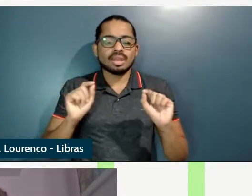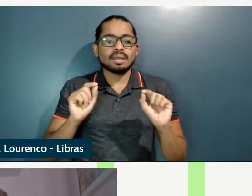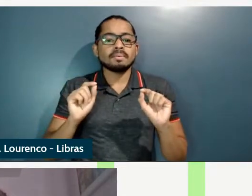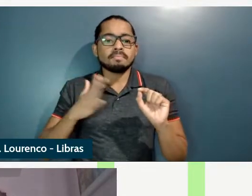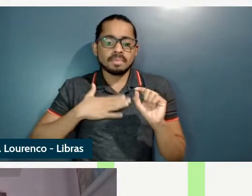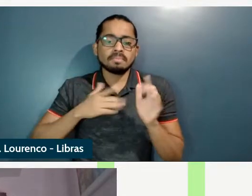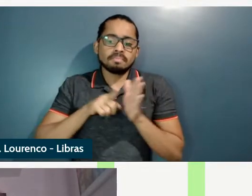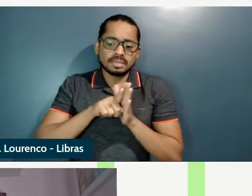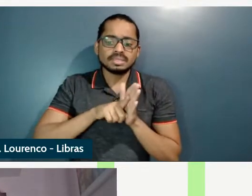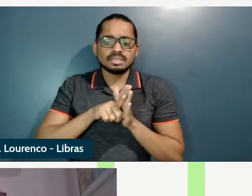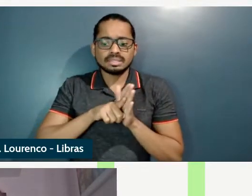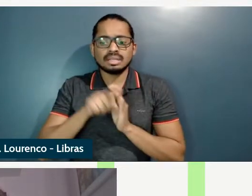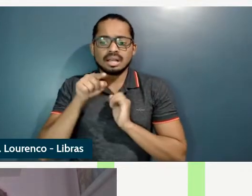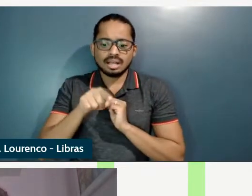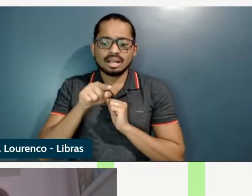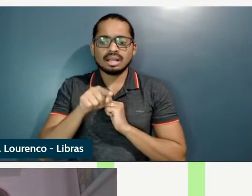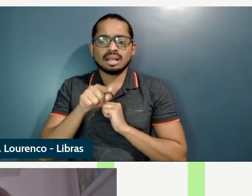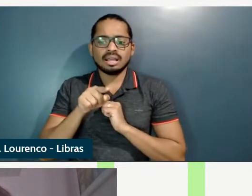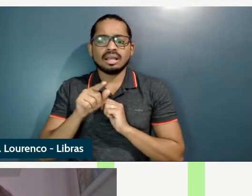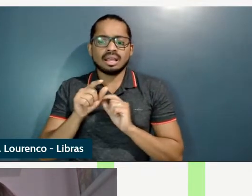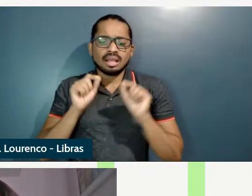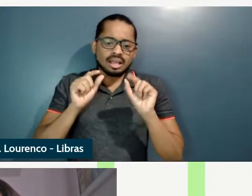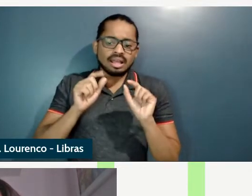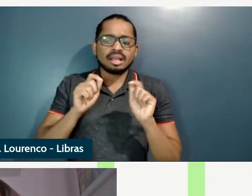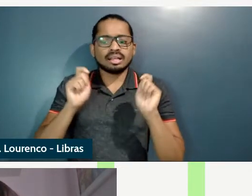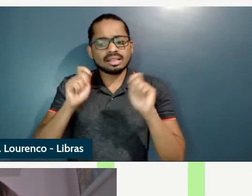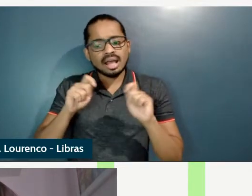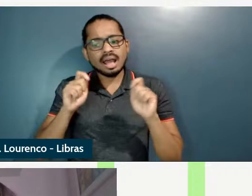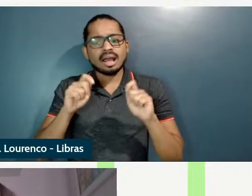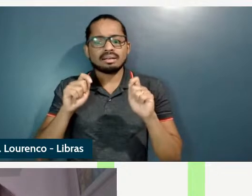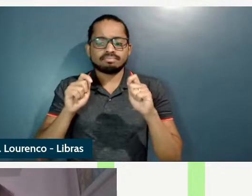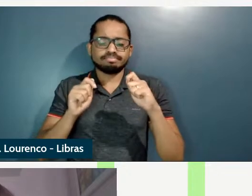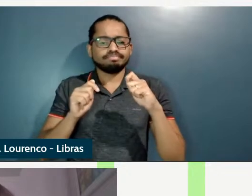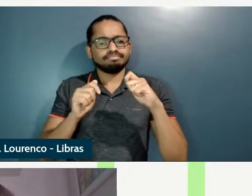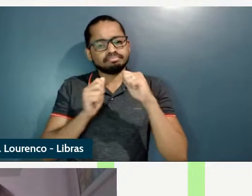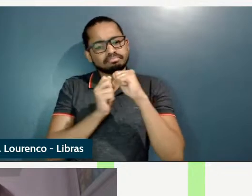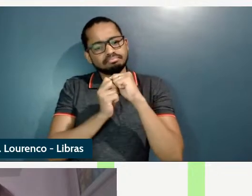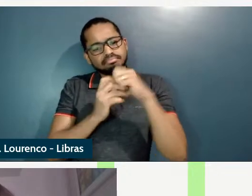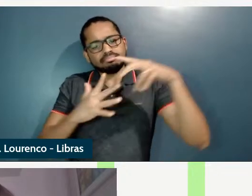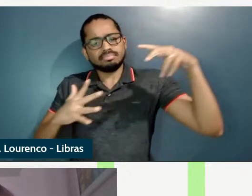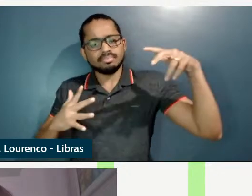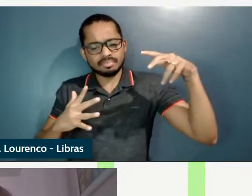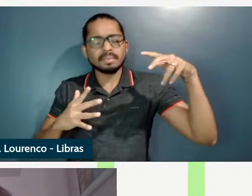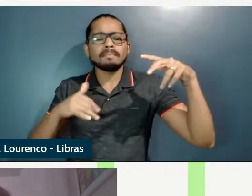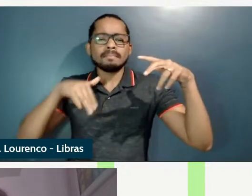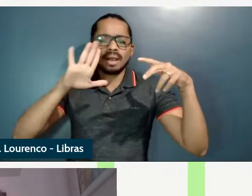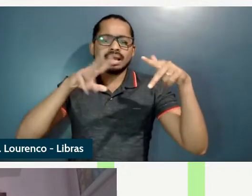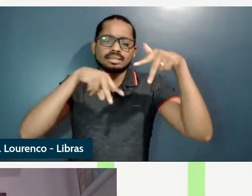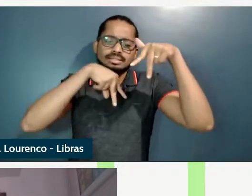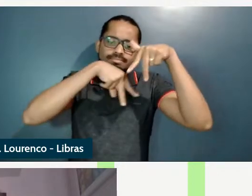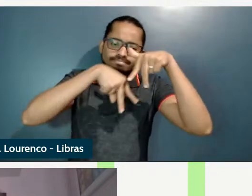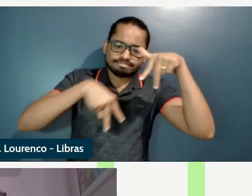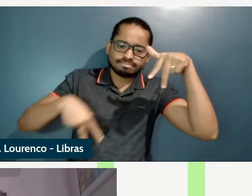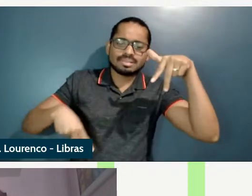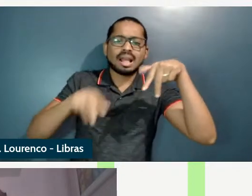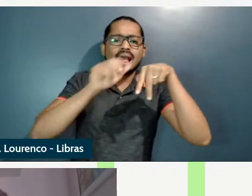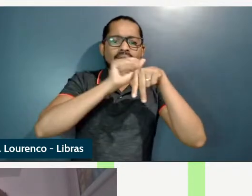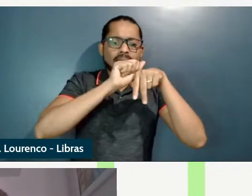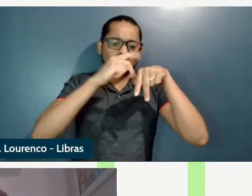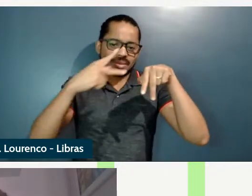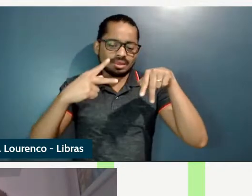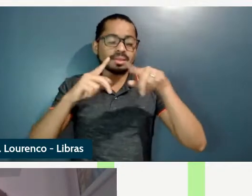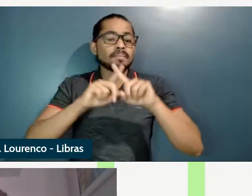com a possibilidade sim de expandir esse sintagma adjetival mas por não ter encontrado